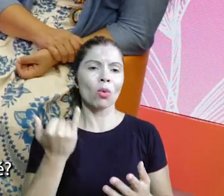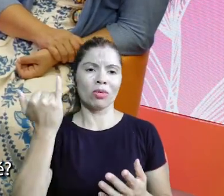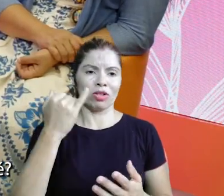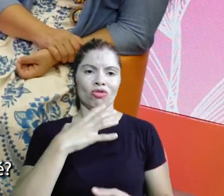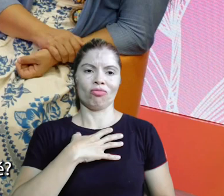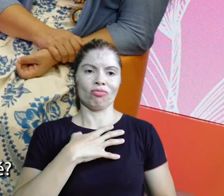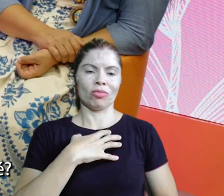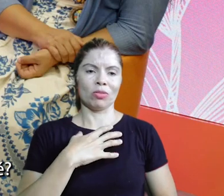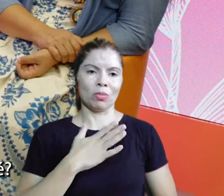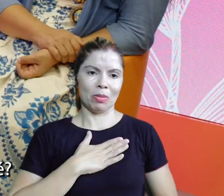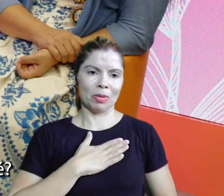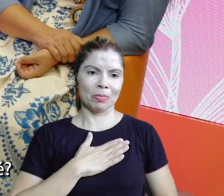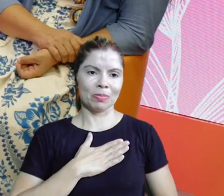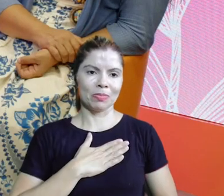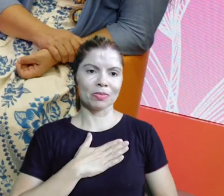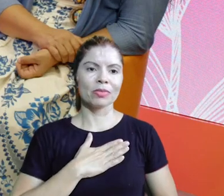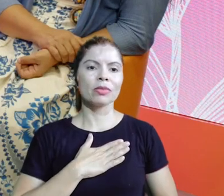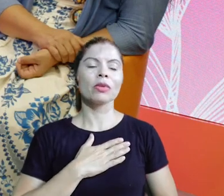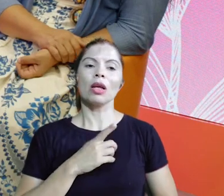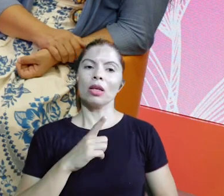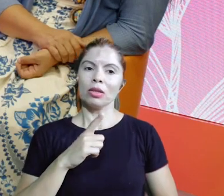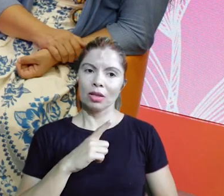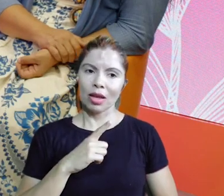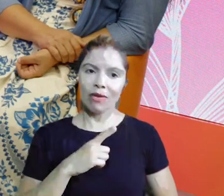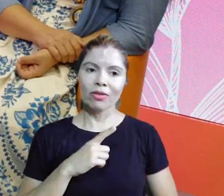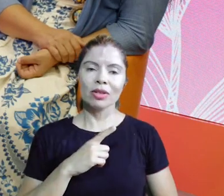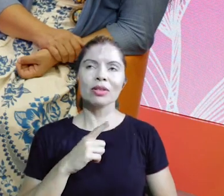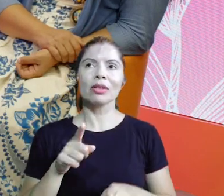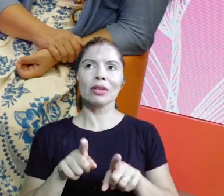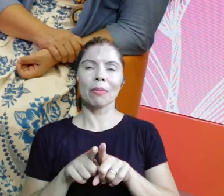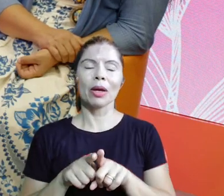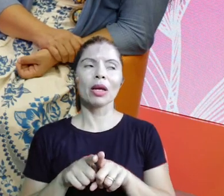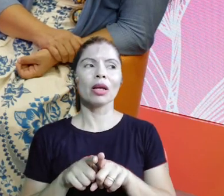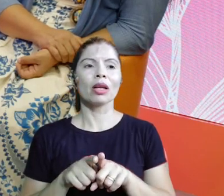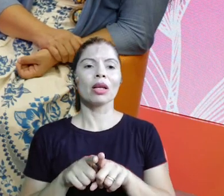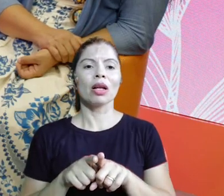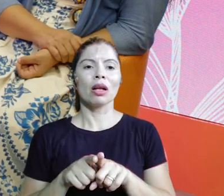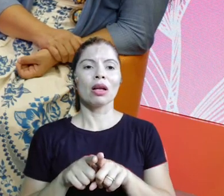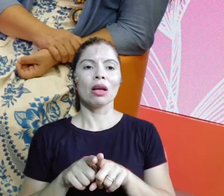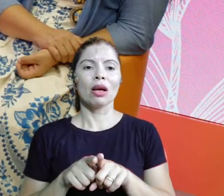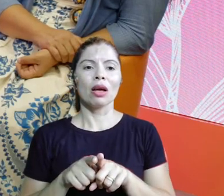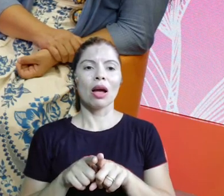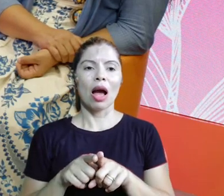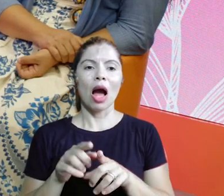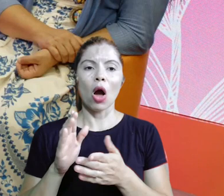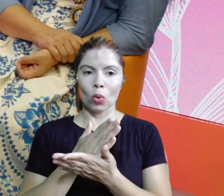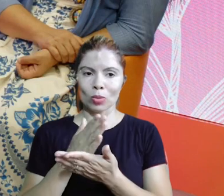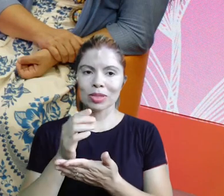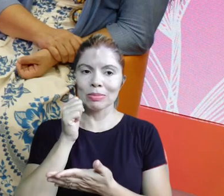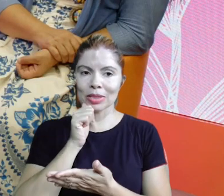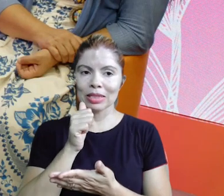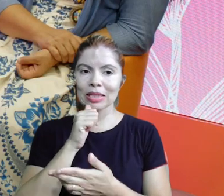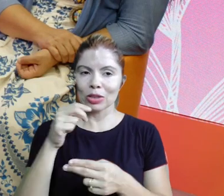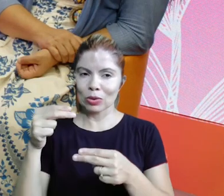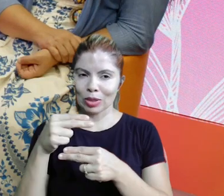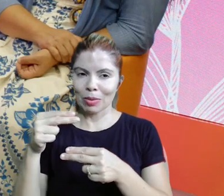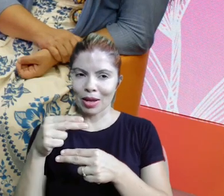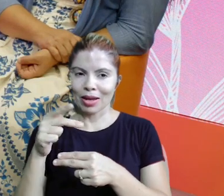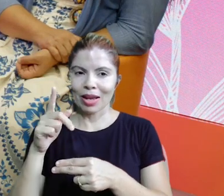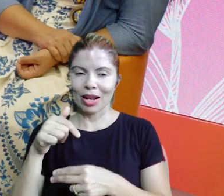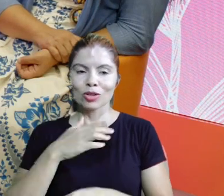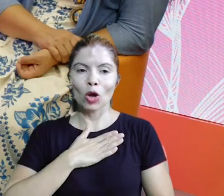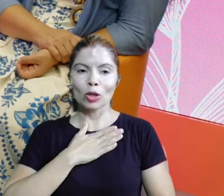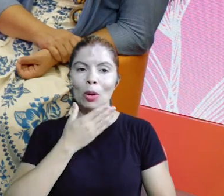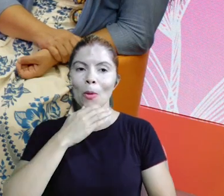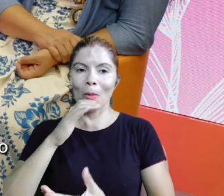significativo. Né? Aí, teve muito, assim, um olhar também, é, muito, as meninas lá